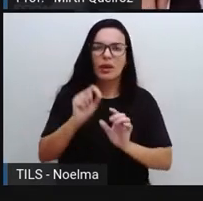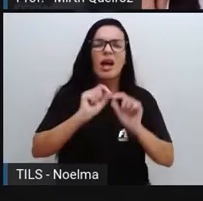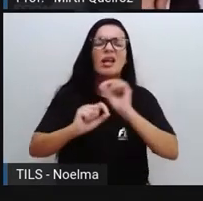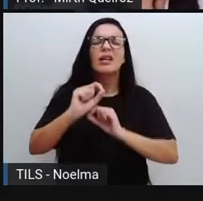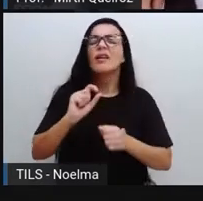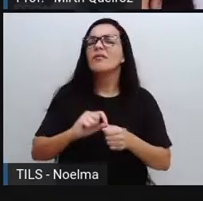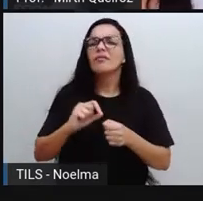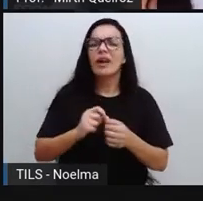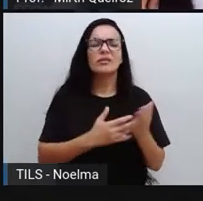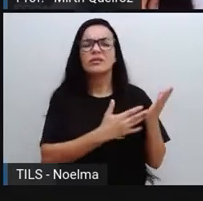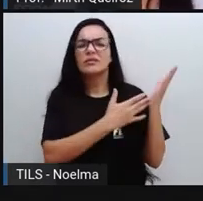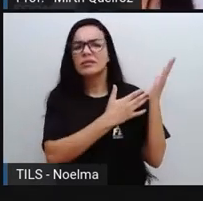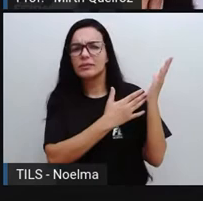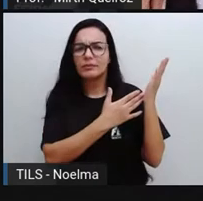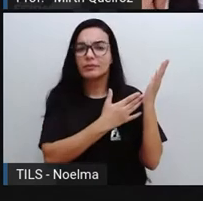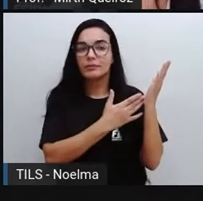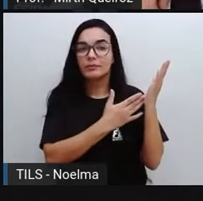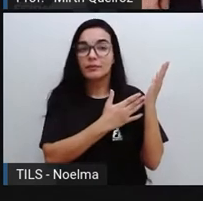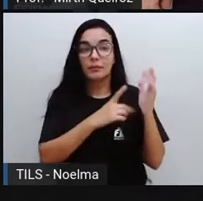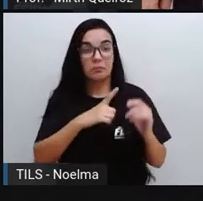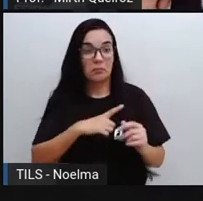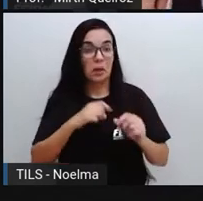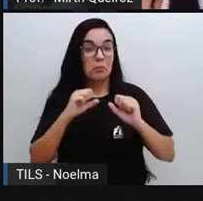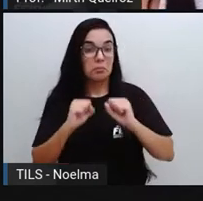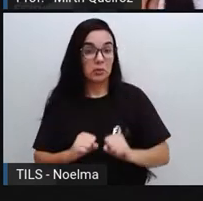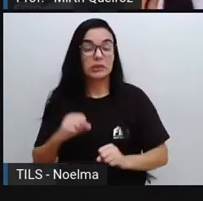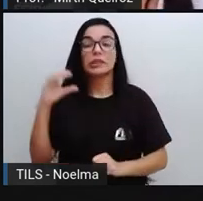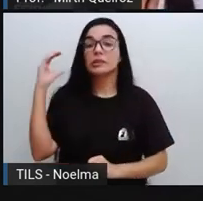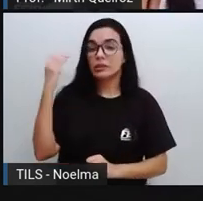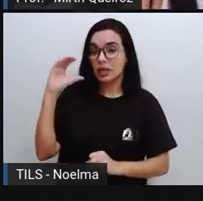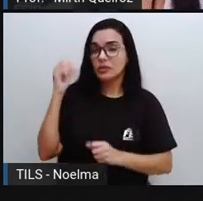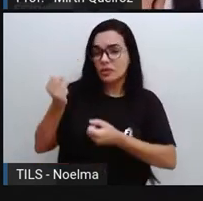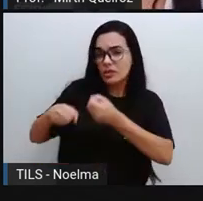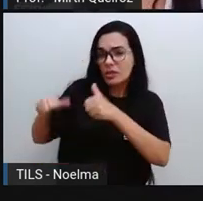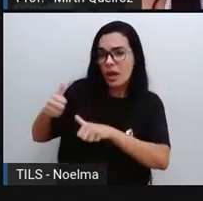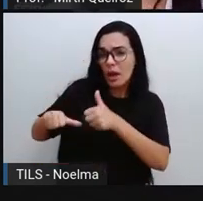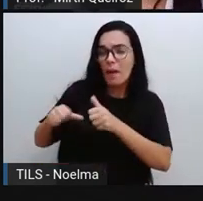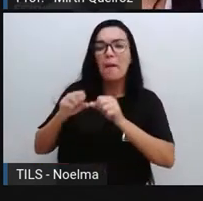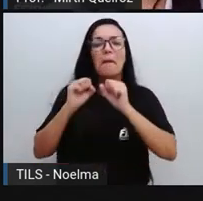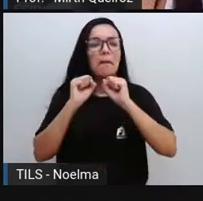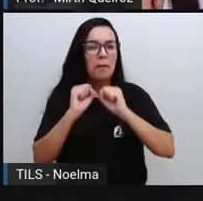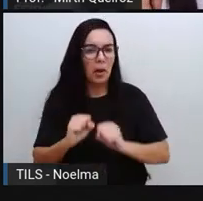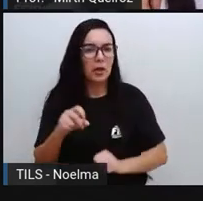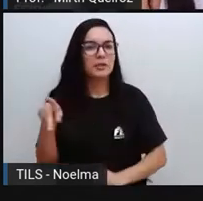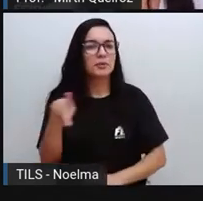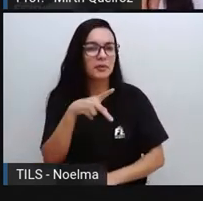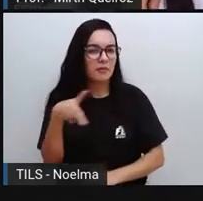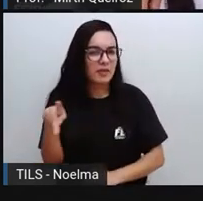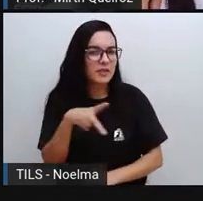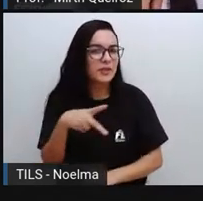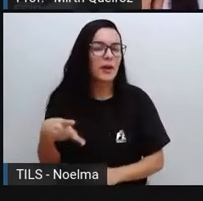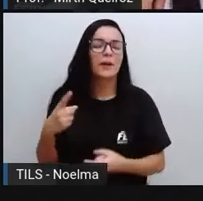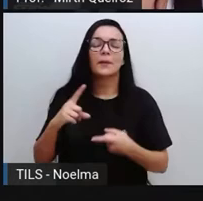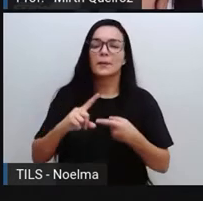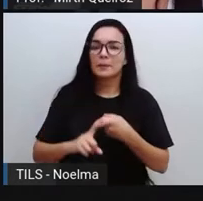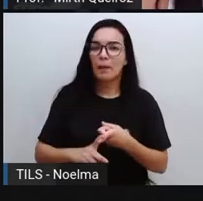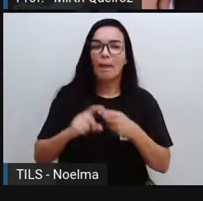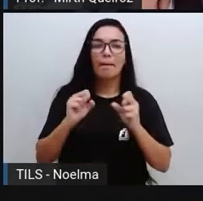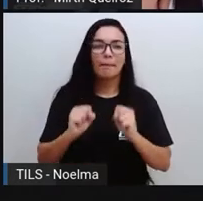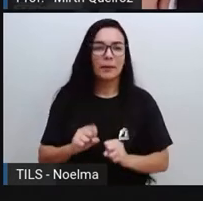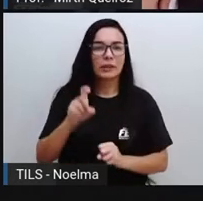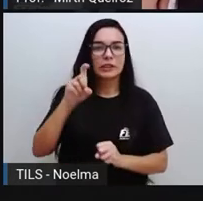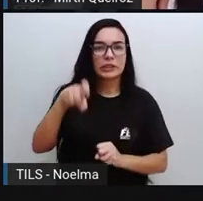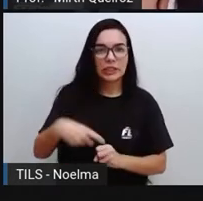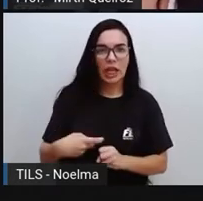aí um texto de divulgação científica? Pode ser um cientista? Pode. Pode ser um professor? Pode também. Pode ser